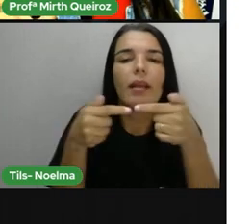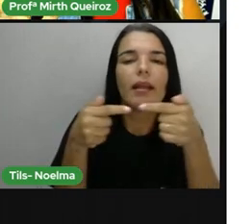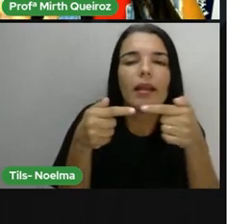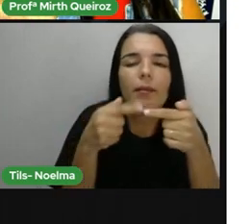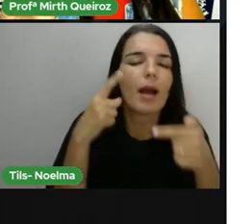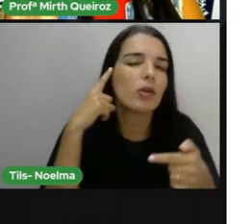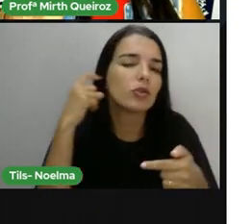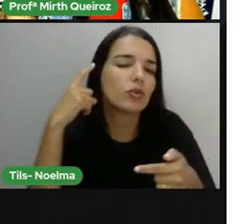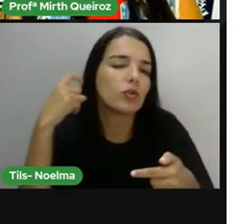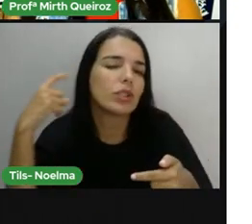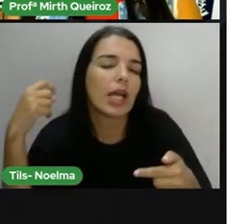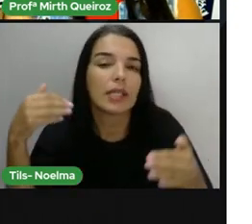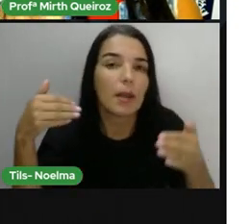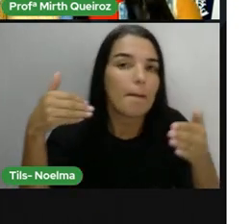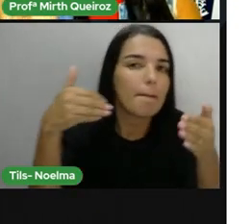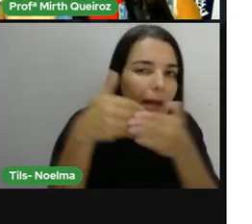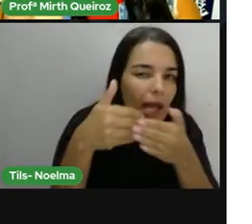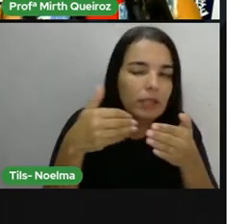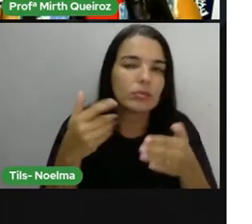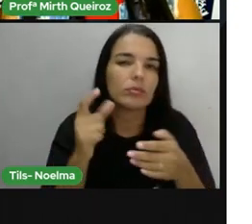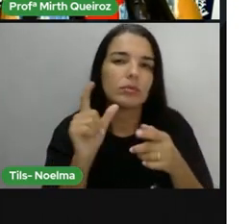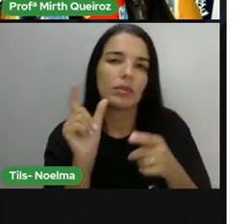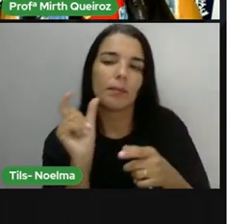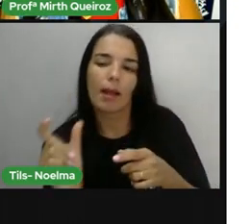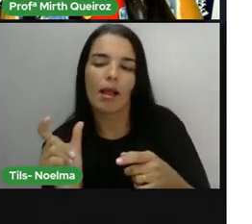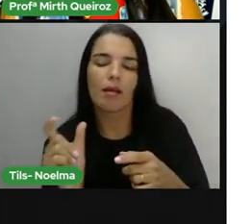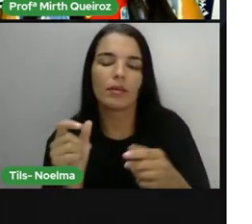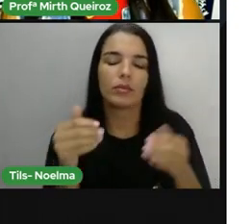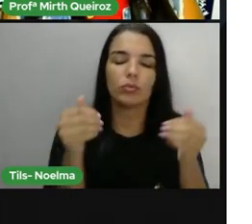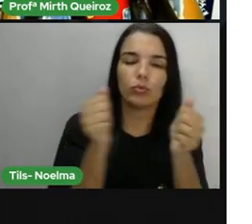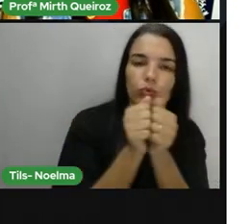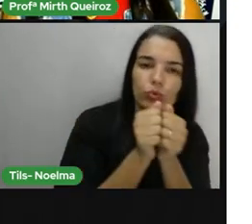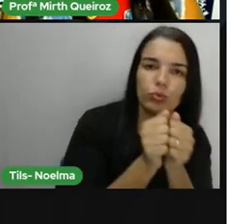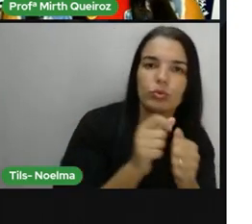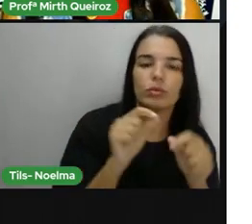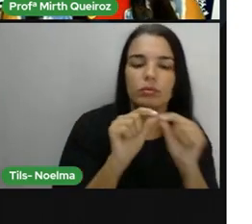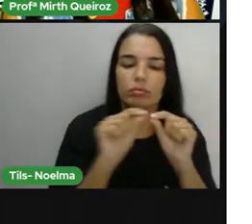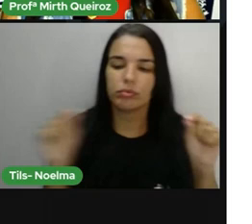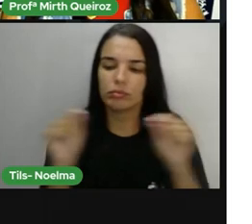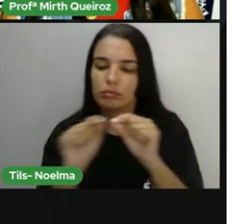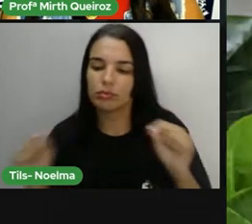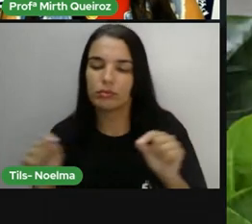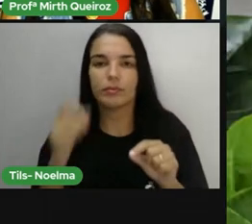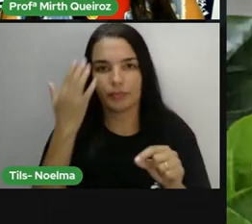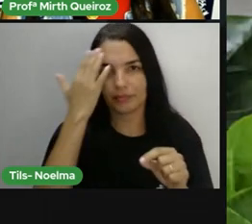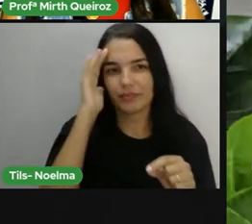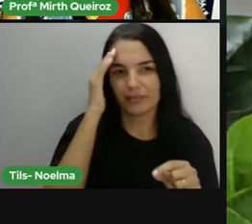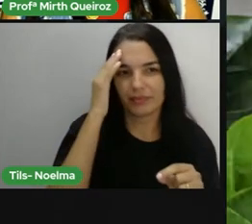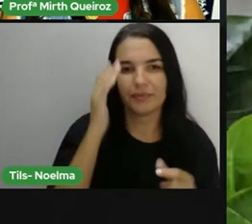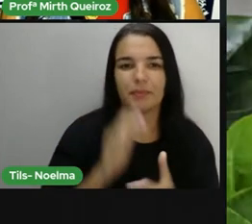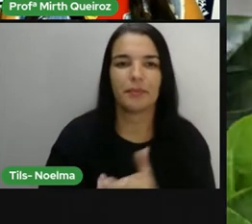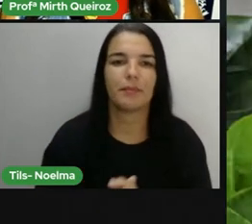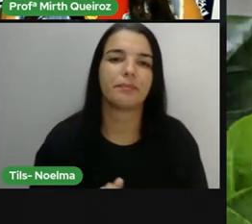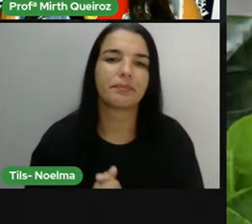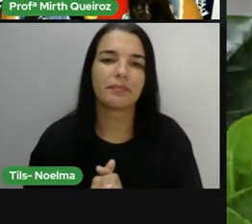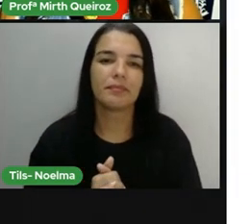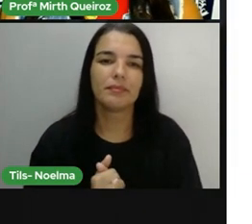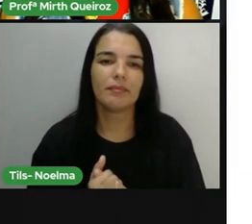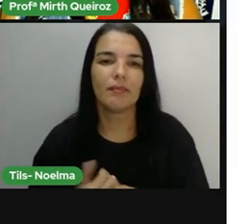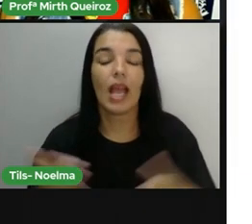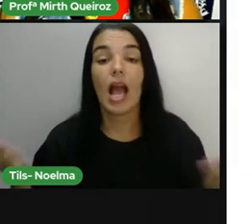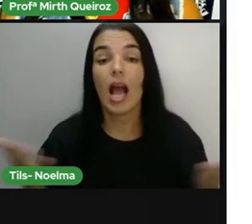sonoridade que rima um verso com outro verso, certo? Então, são versos brancos, sem rimas.